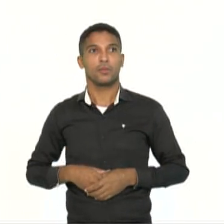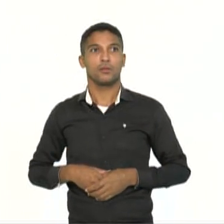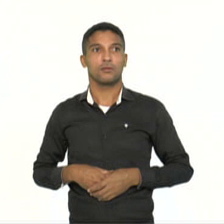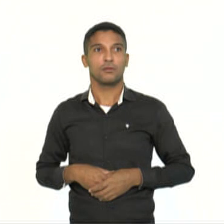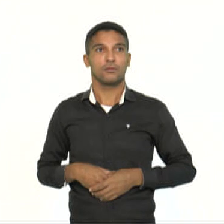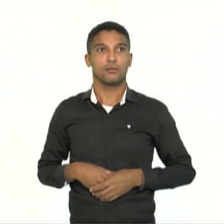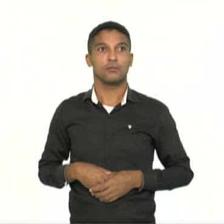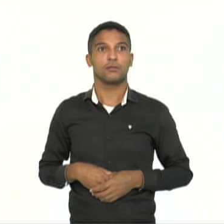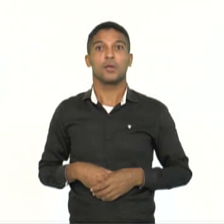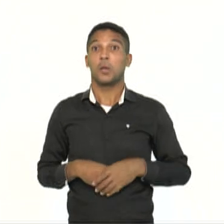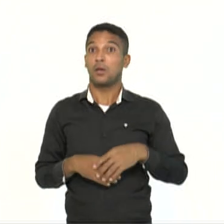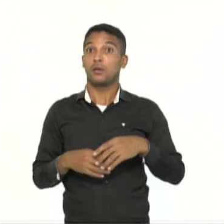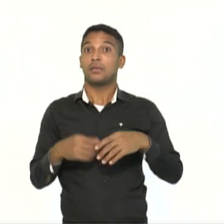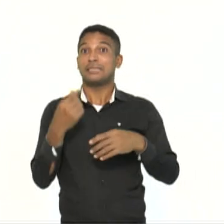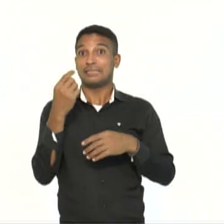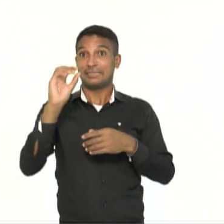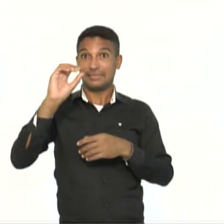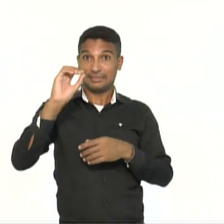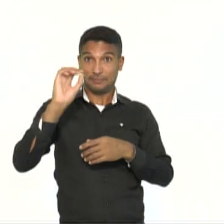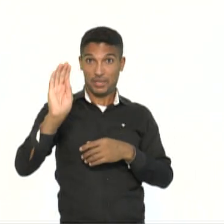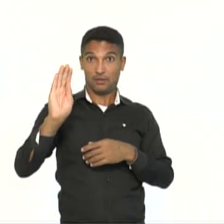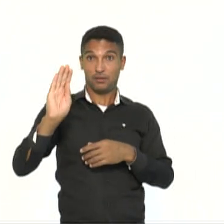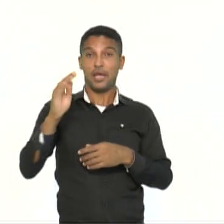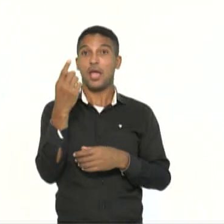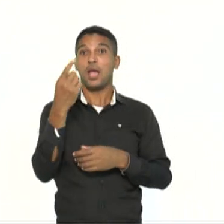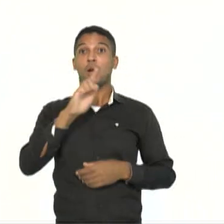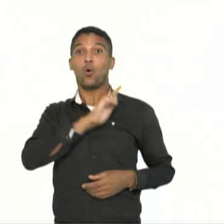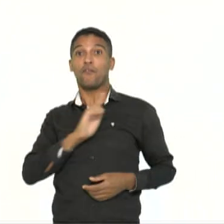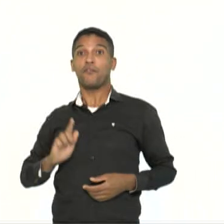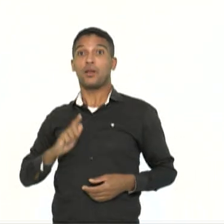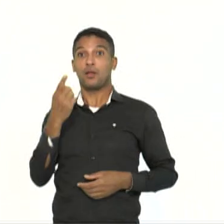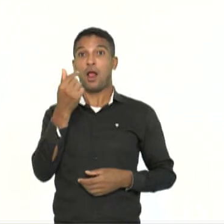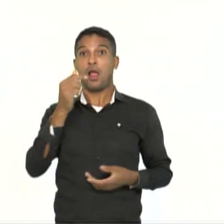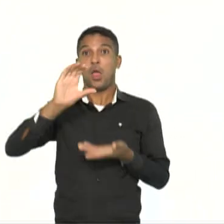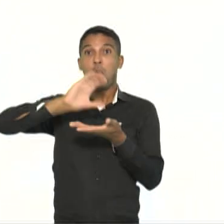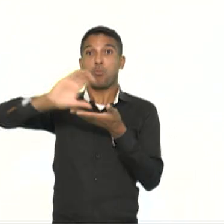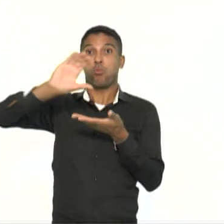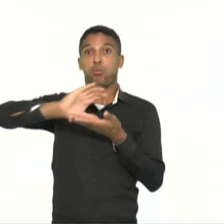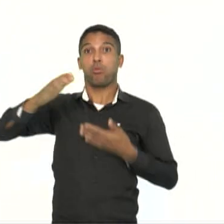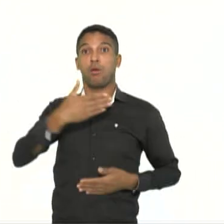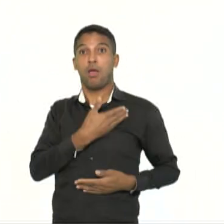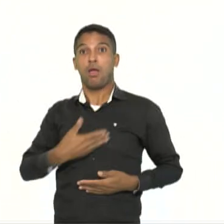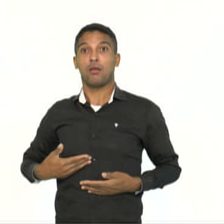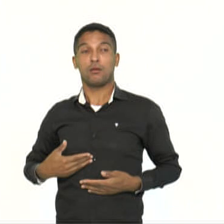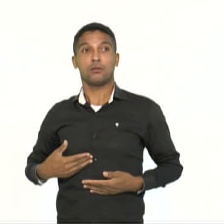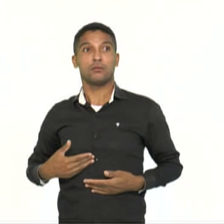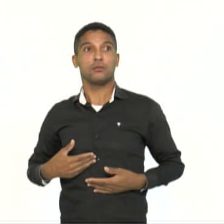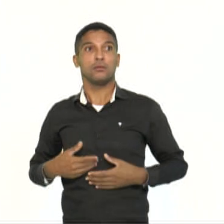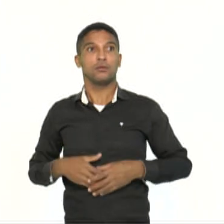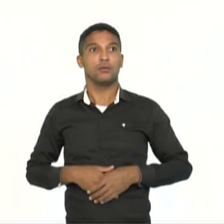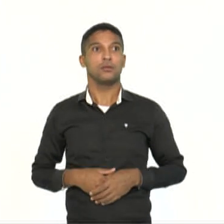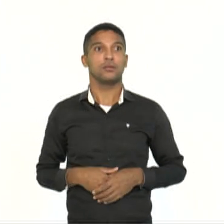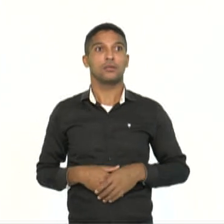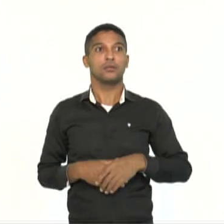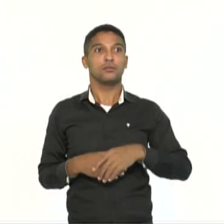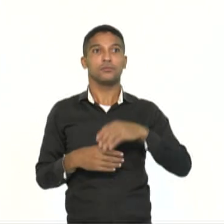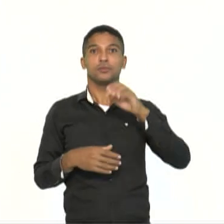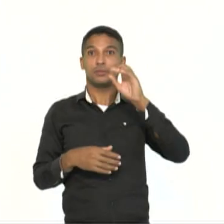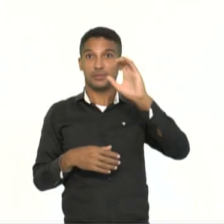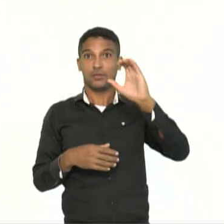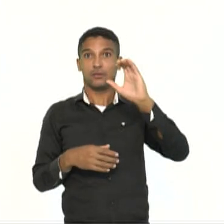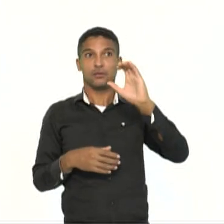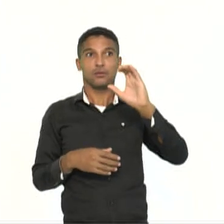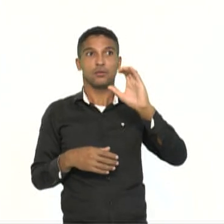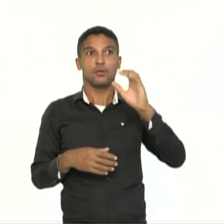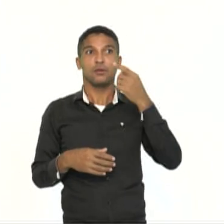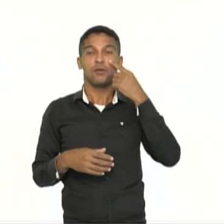das multinacionais? Ou a letra D. Fatores que determinam os produtos que as indústrias